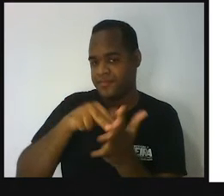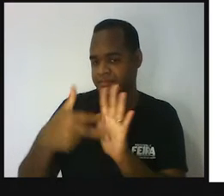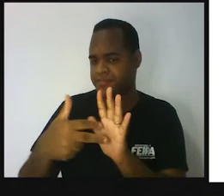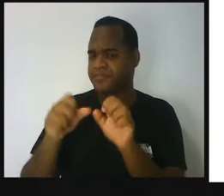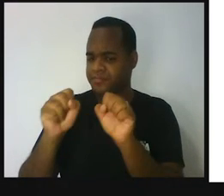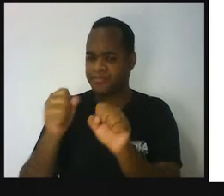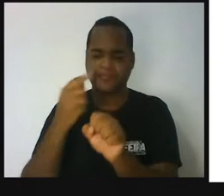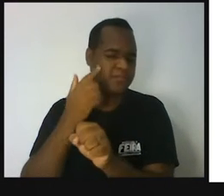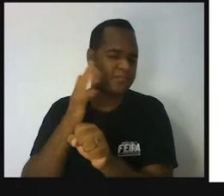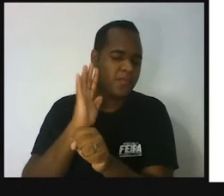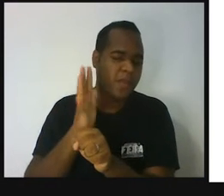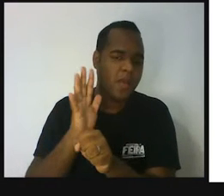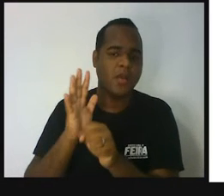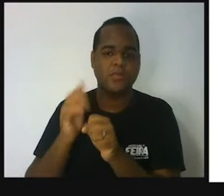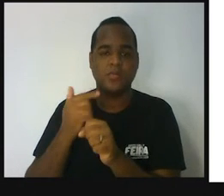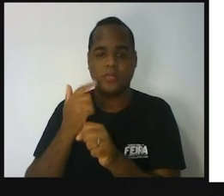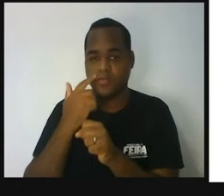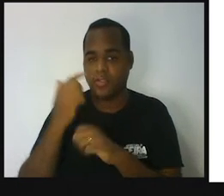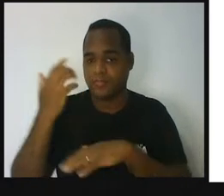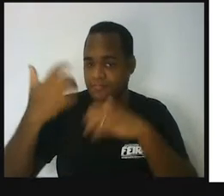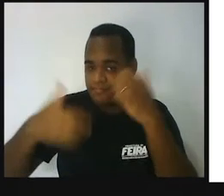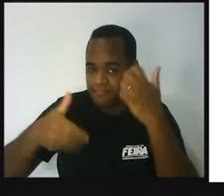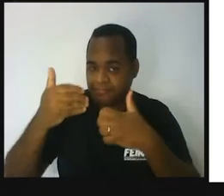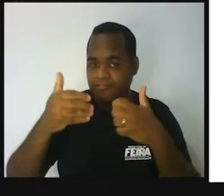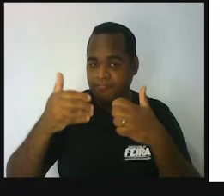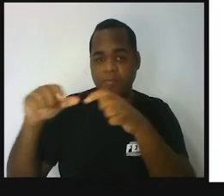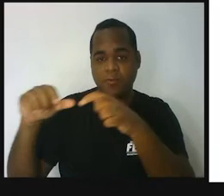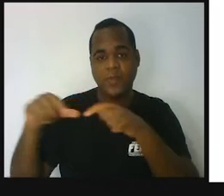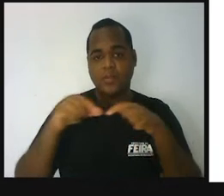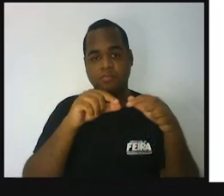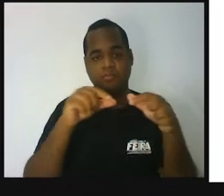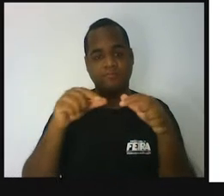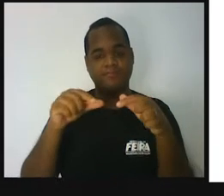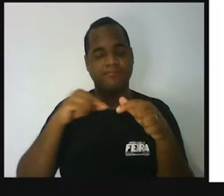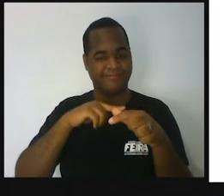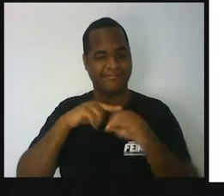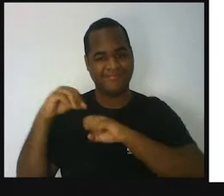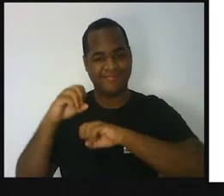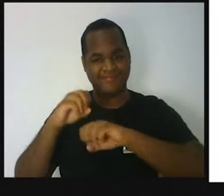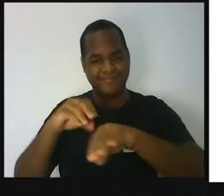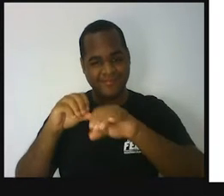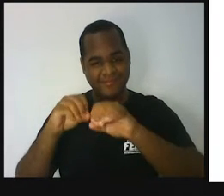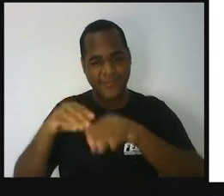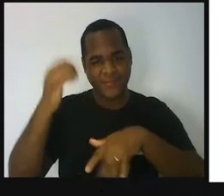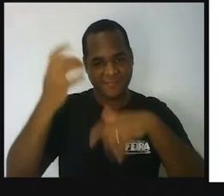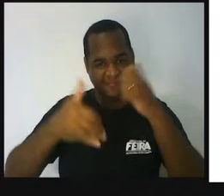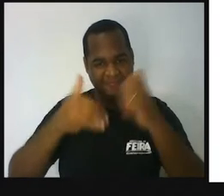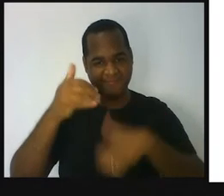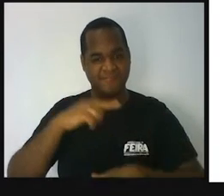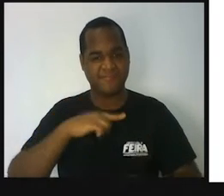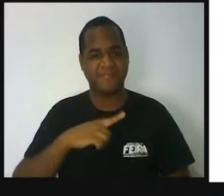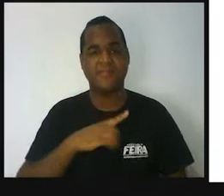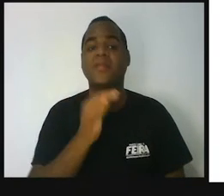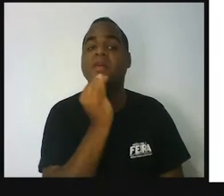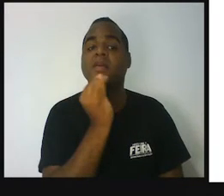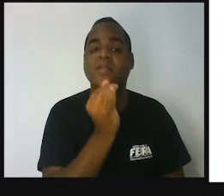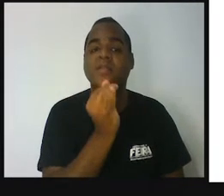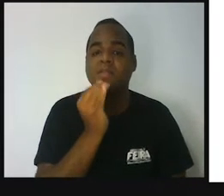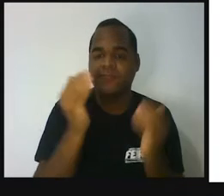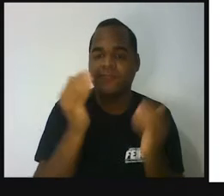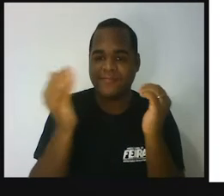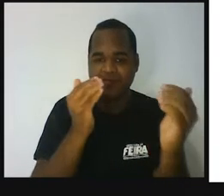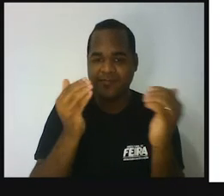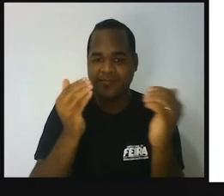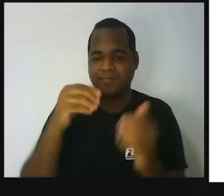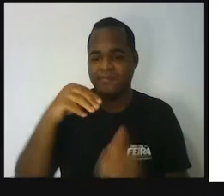lugar e a gente vai ver isso nessa aula de hoje. Por exemplo, Mega Sena,